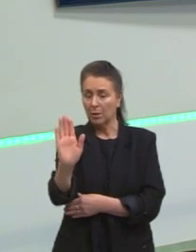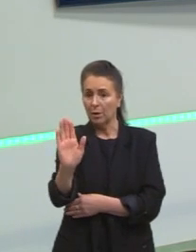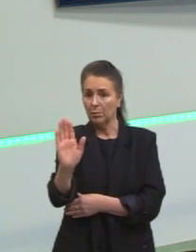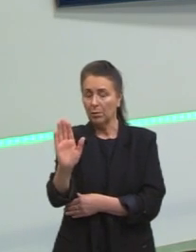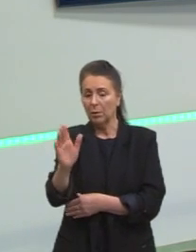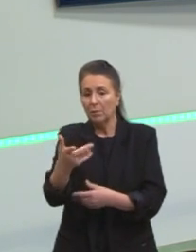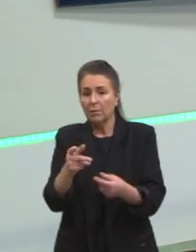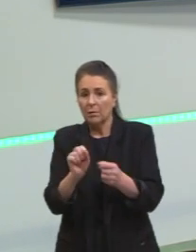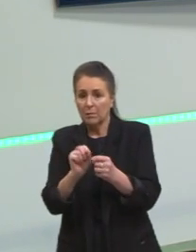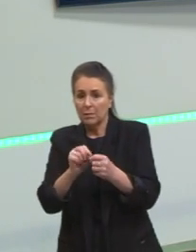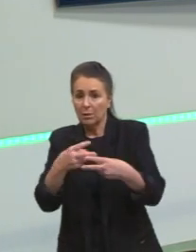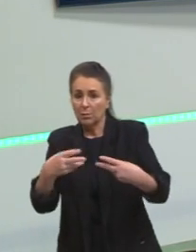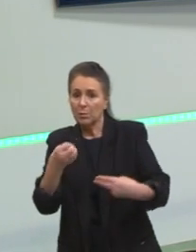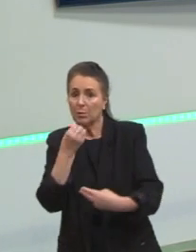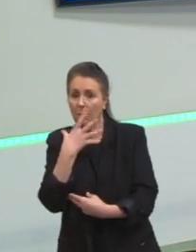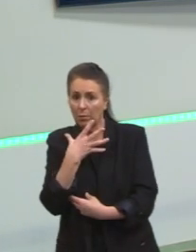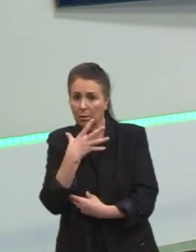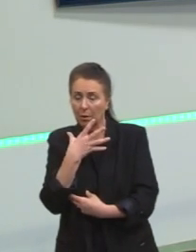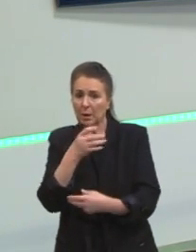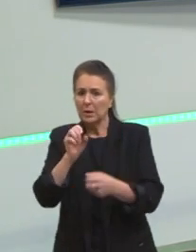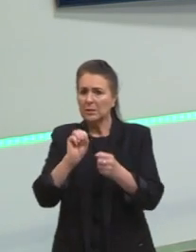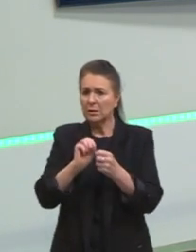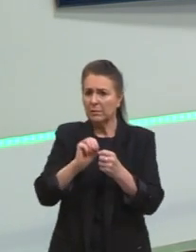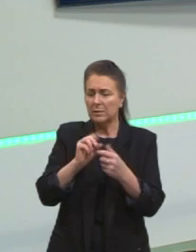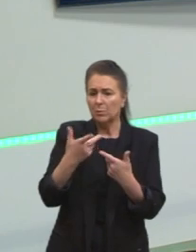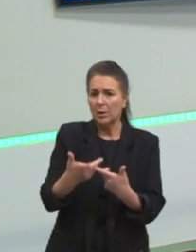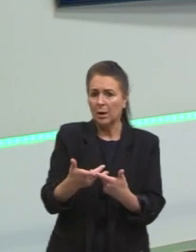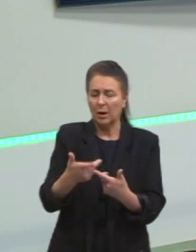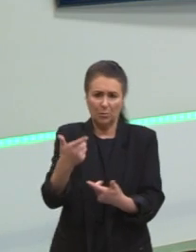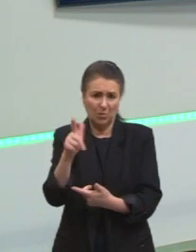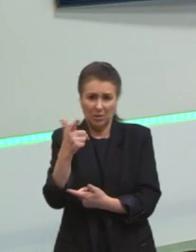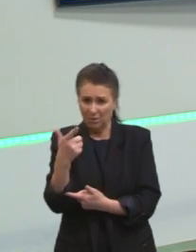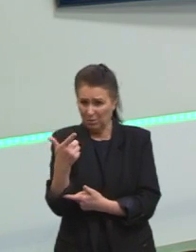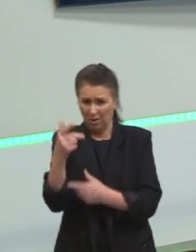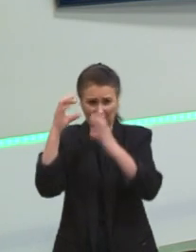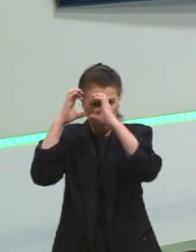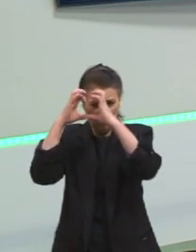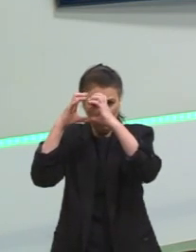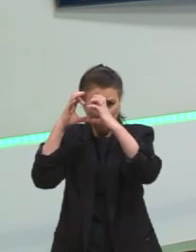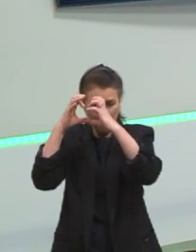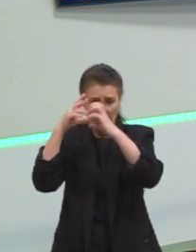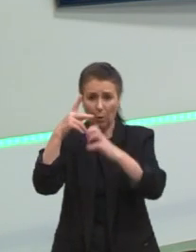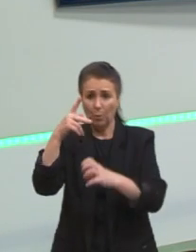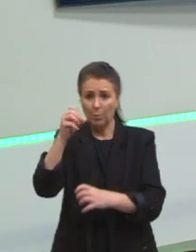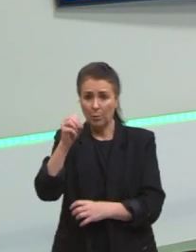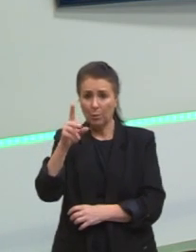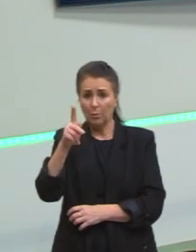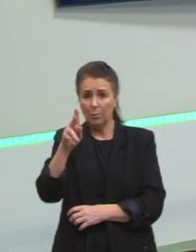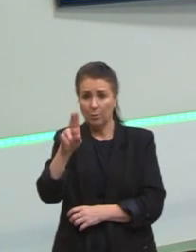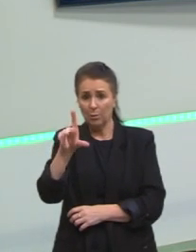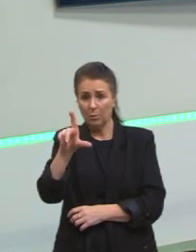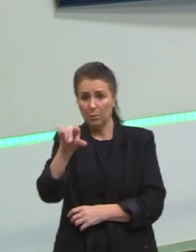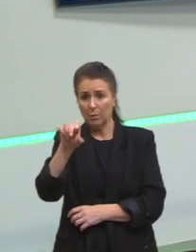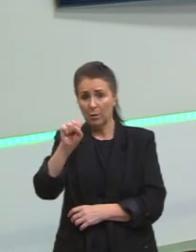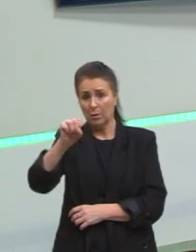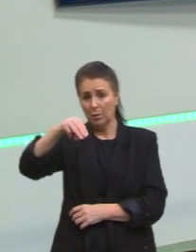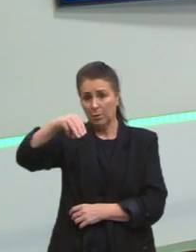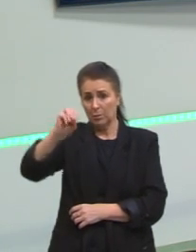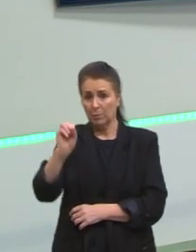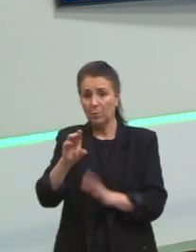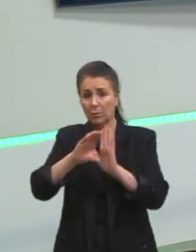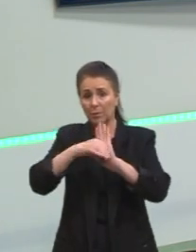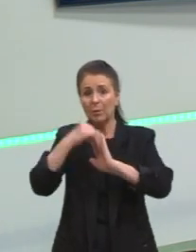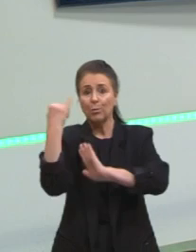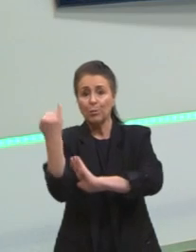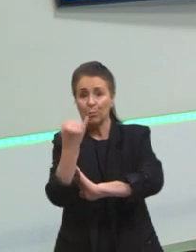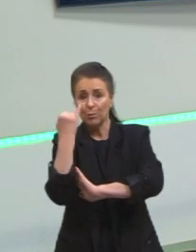atitude, ele está sendo burro, ele está sendo acéfalo. Então, populismo também é um conceito muito importante de revisar, mas